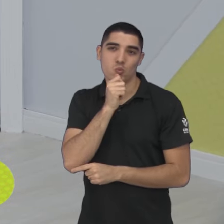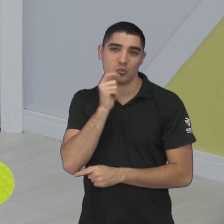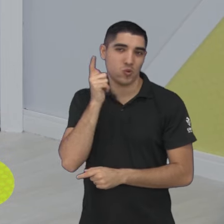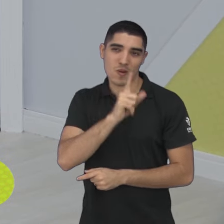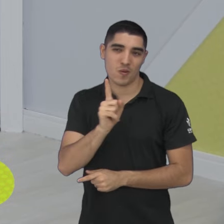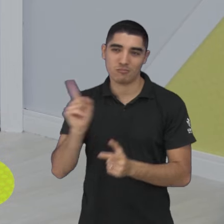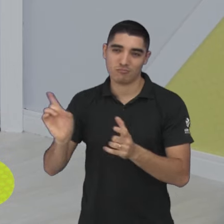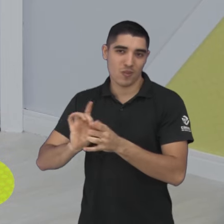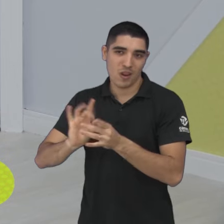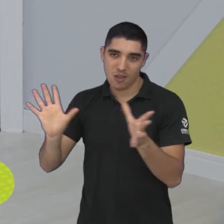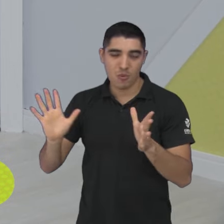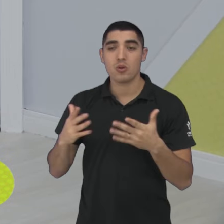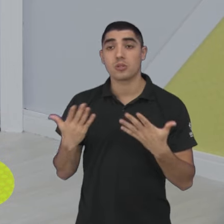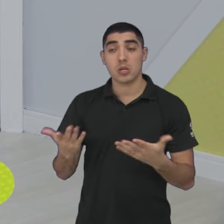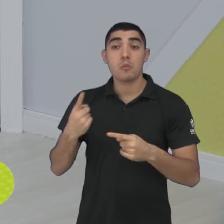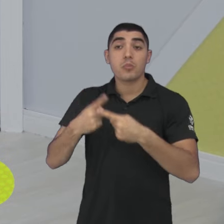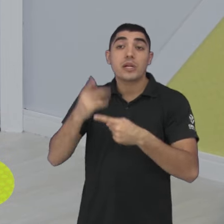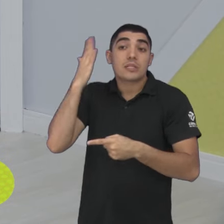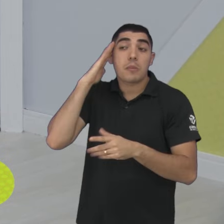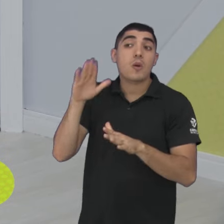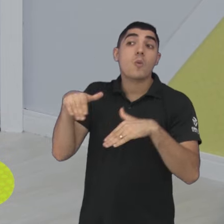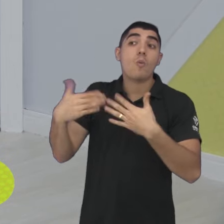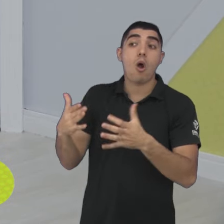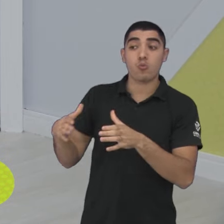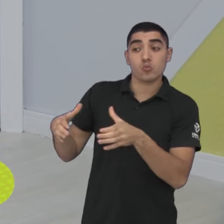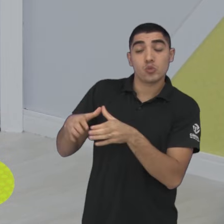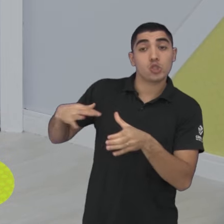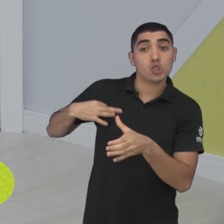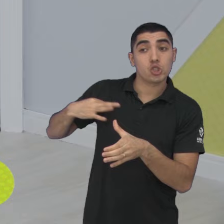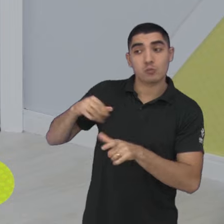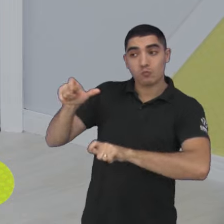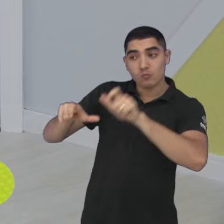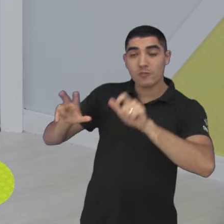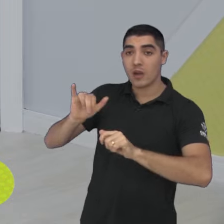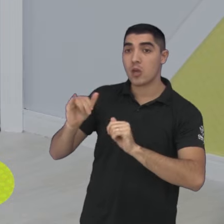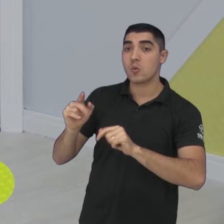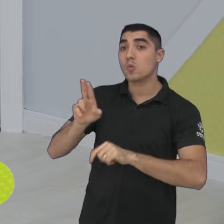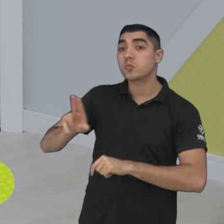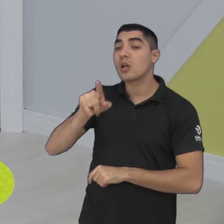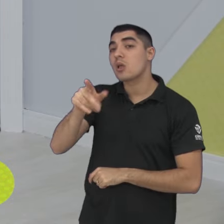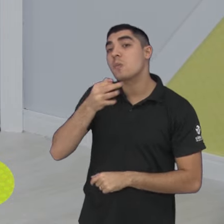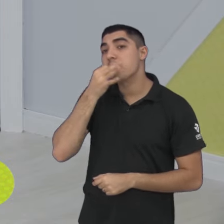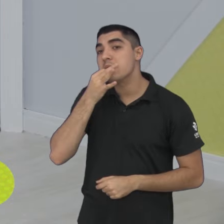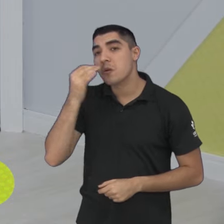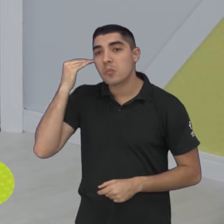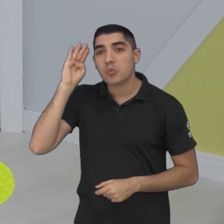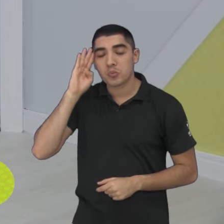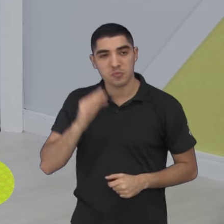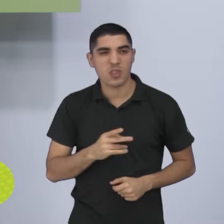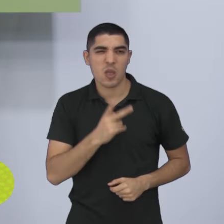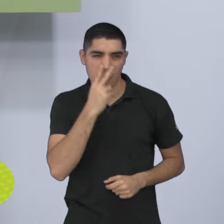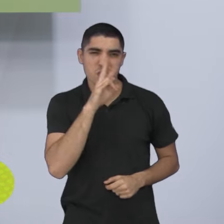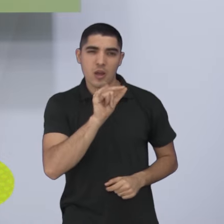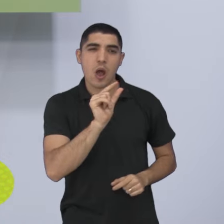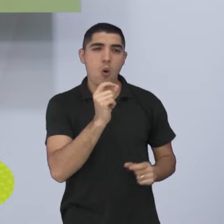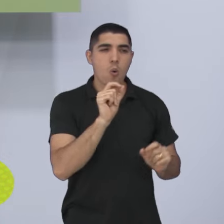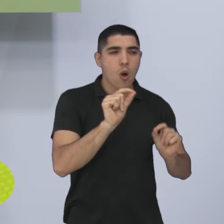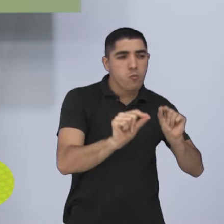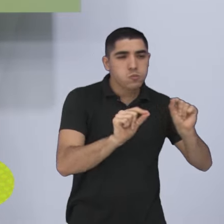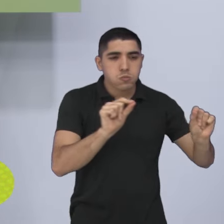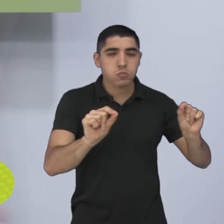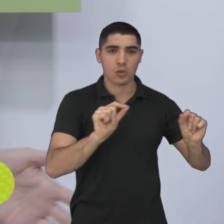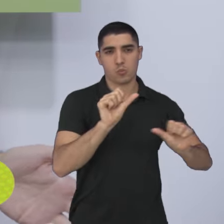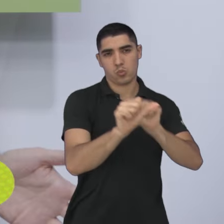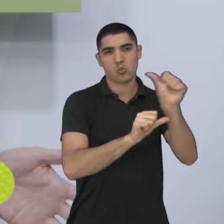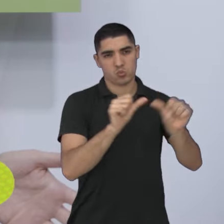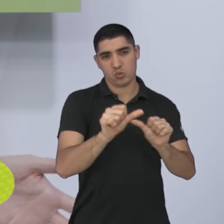relação àquilo que já esboça o Sérgio Guedes. O que você pensa sobre o jogo de amanhã? Ele deve fazer alguma alteração pontual, já que ele não teve muito tempo